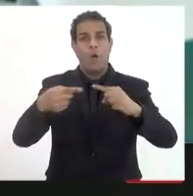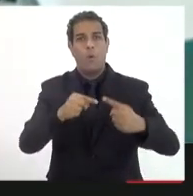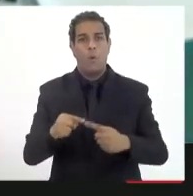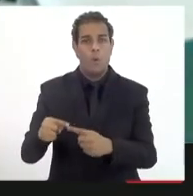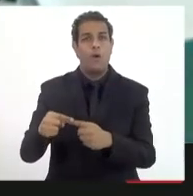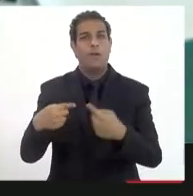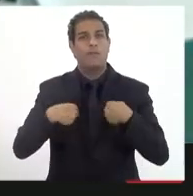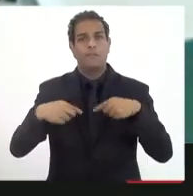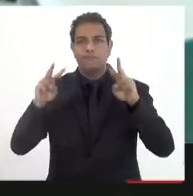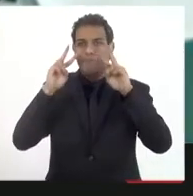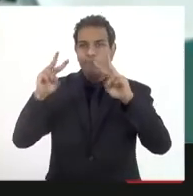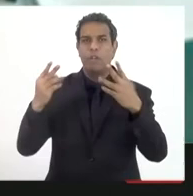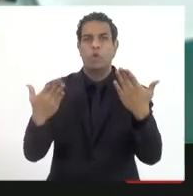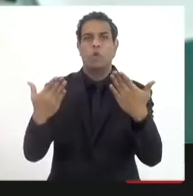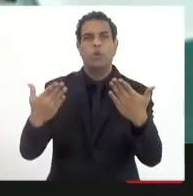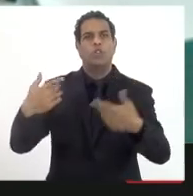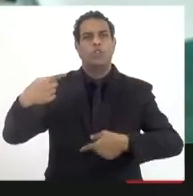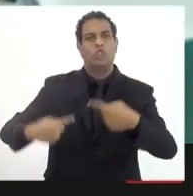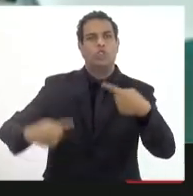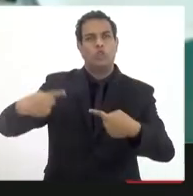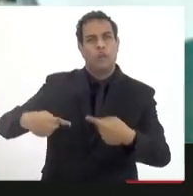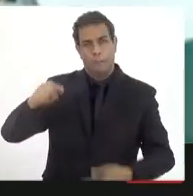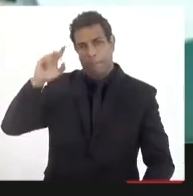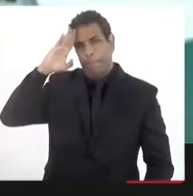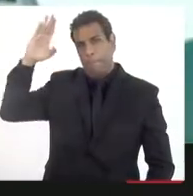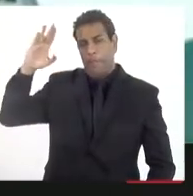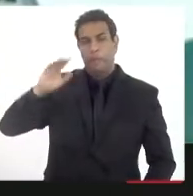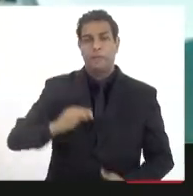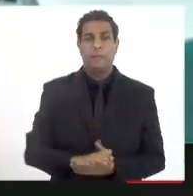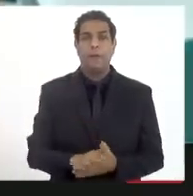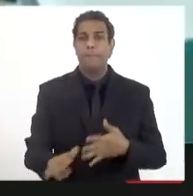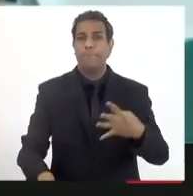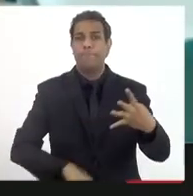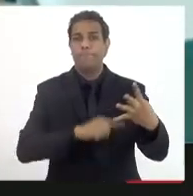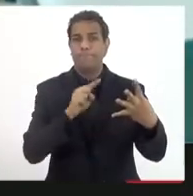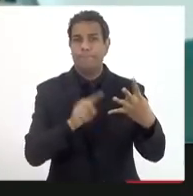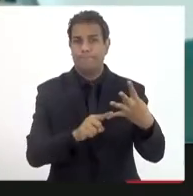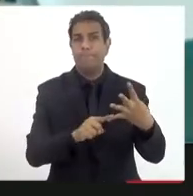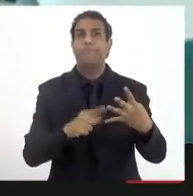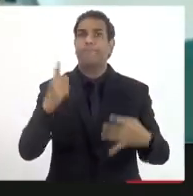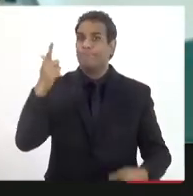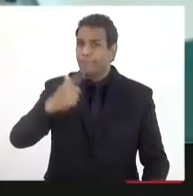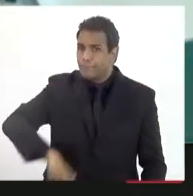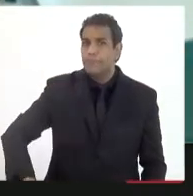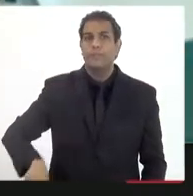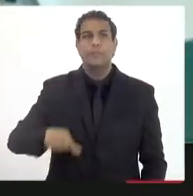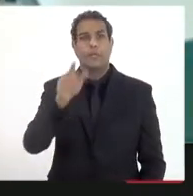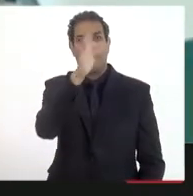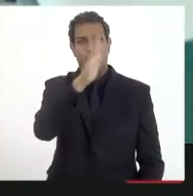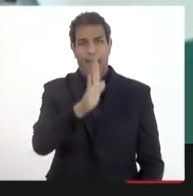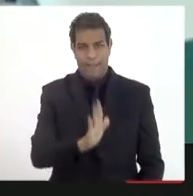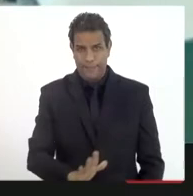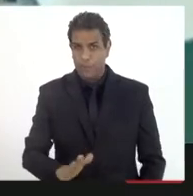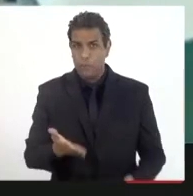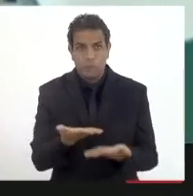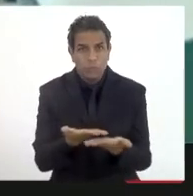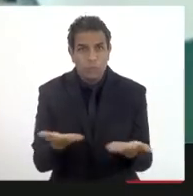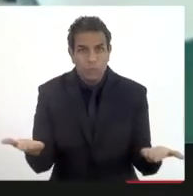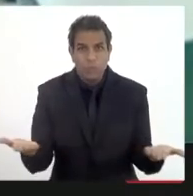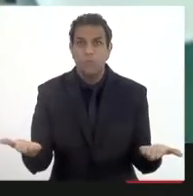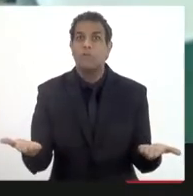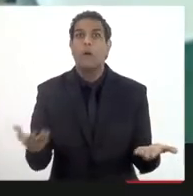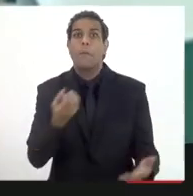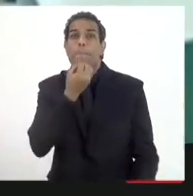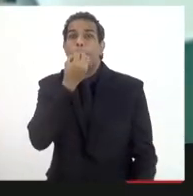Eu acho que essa é uma discussão central. Por último, de novo, o Brasil é